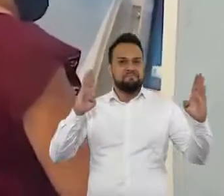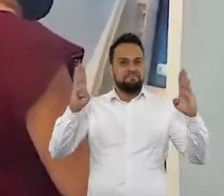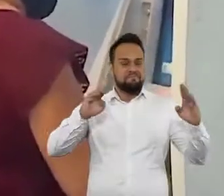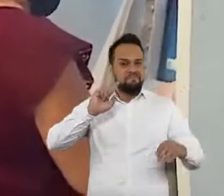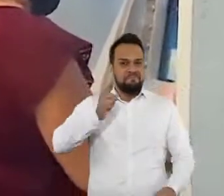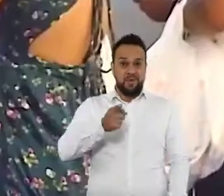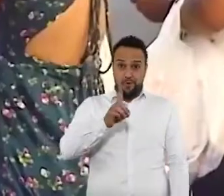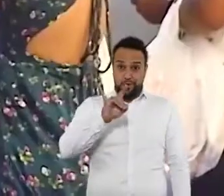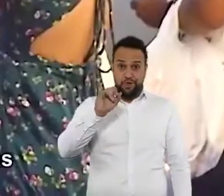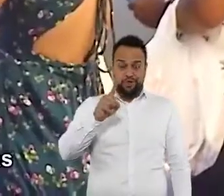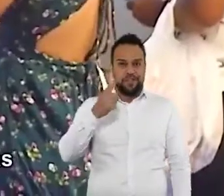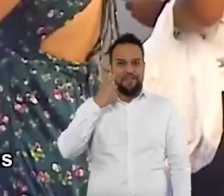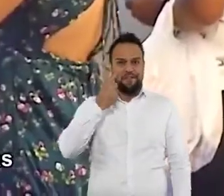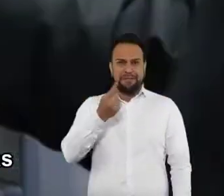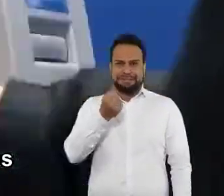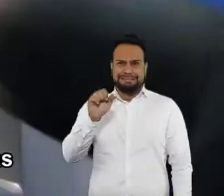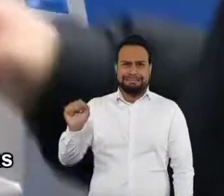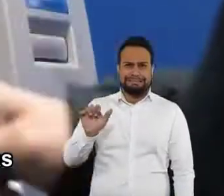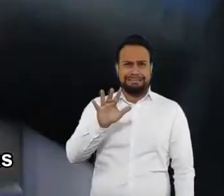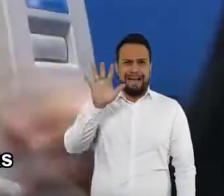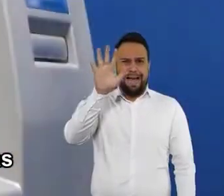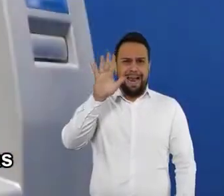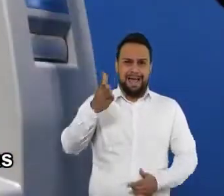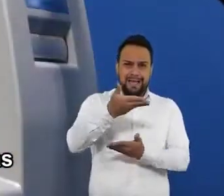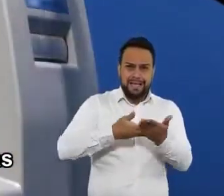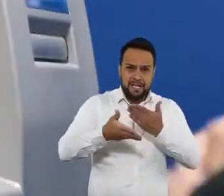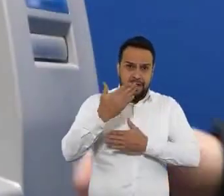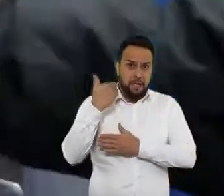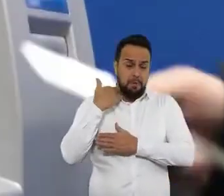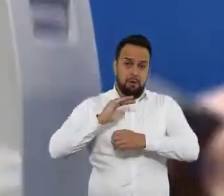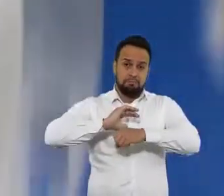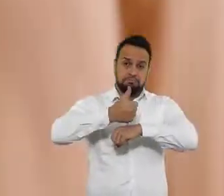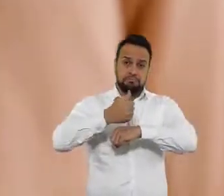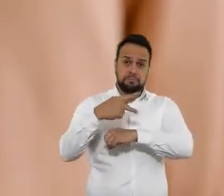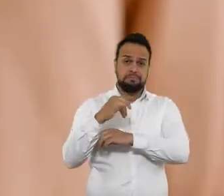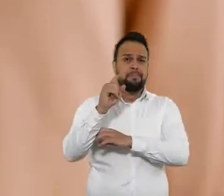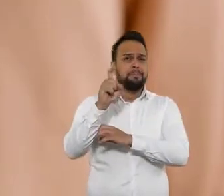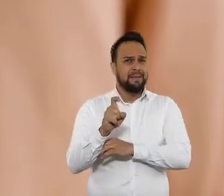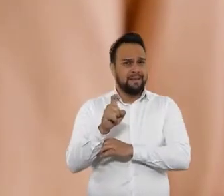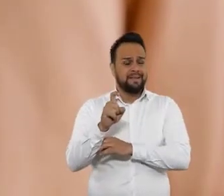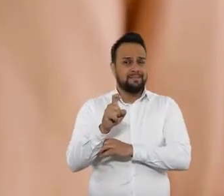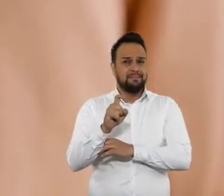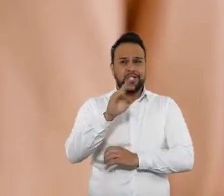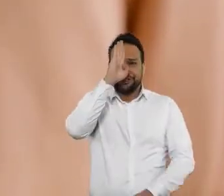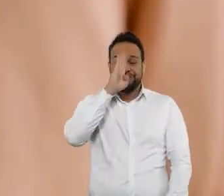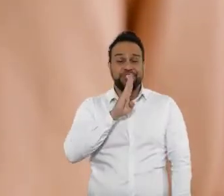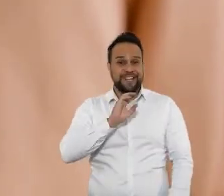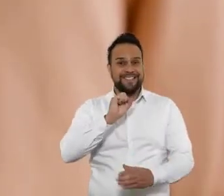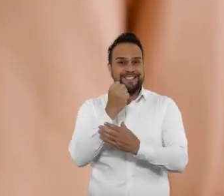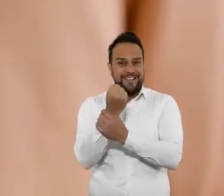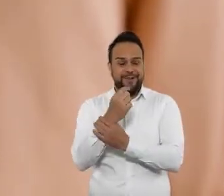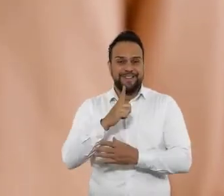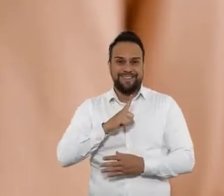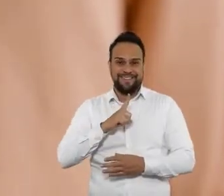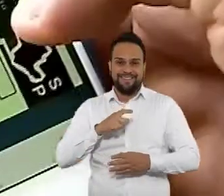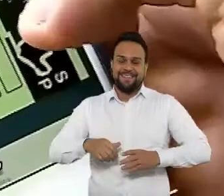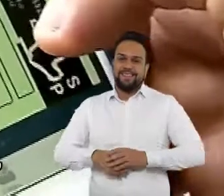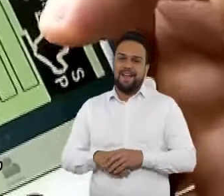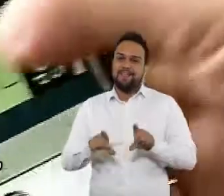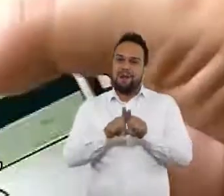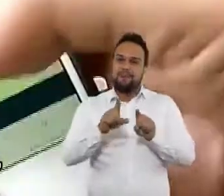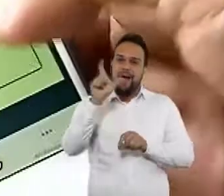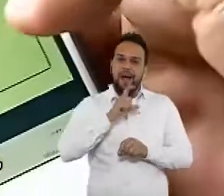Em mil dias, vimos as caras transferências bancárias serem substituídas pelo PIX, gratuito e seguro.